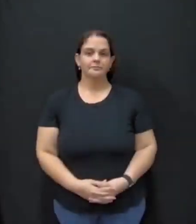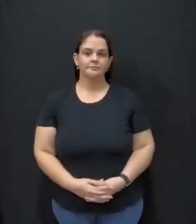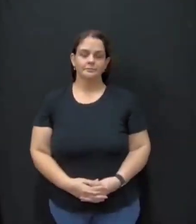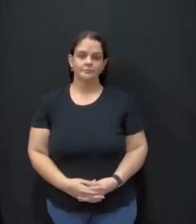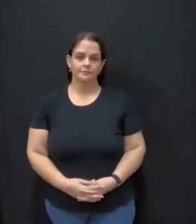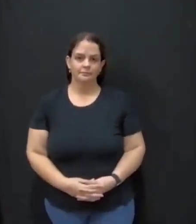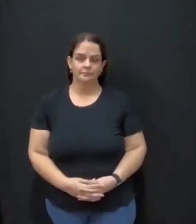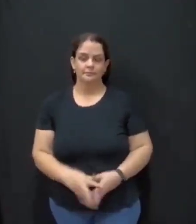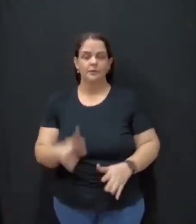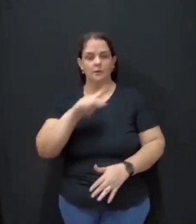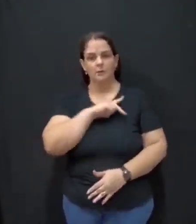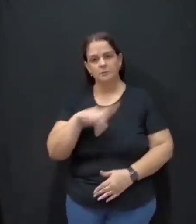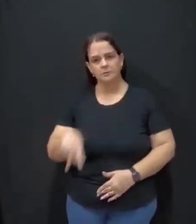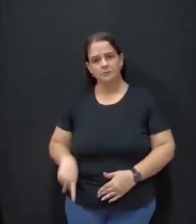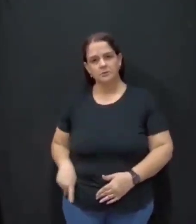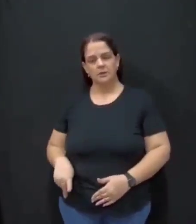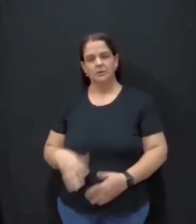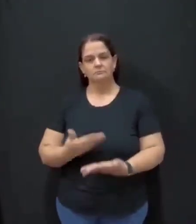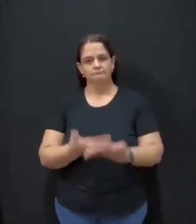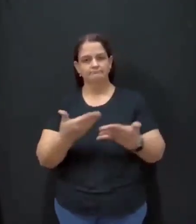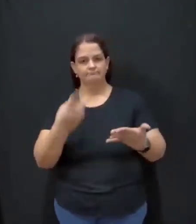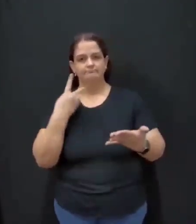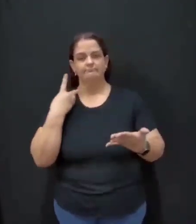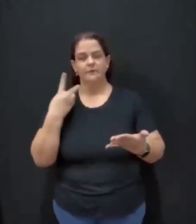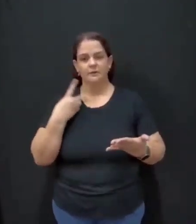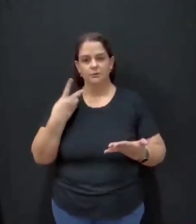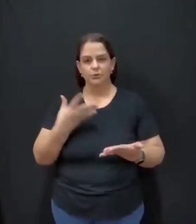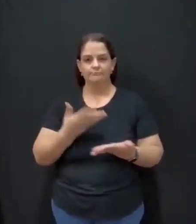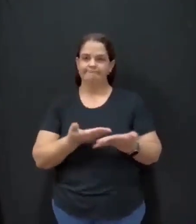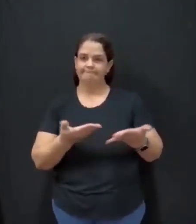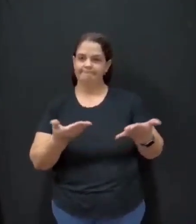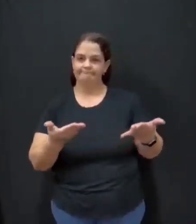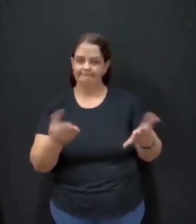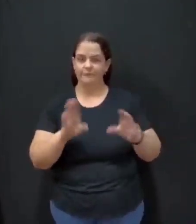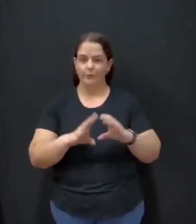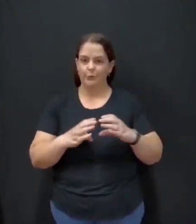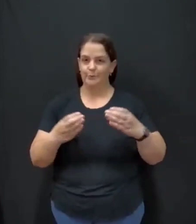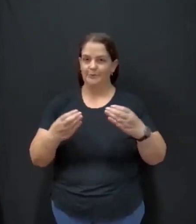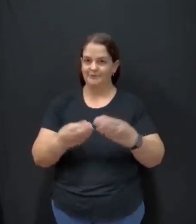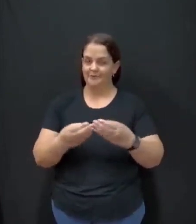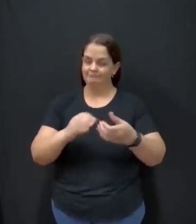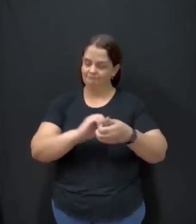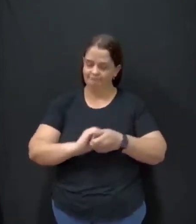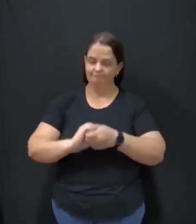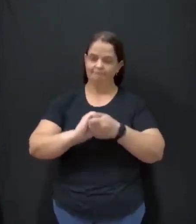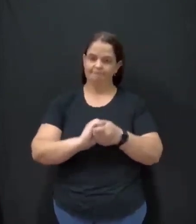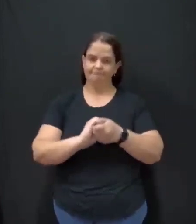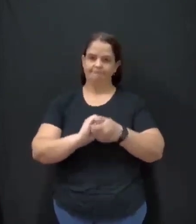Senhor presidente, senhoras vereadores, senhores vereadores, a comunidade, nossa saudação.